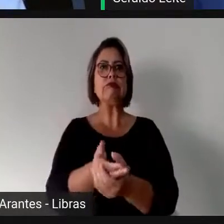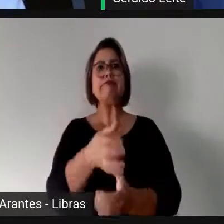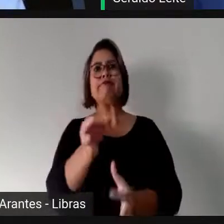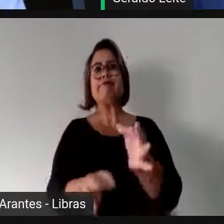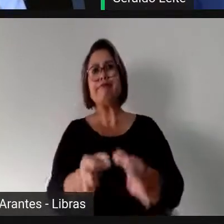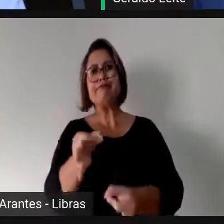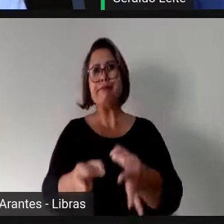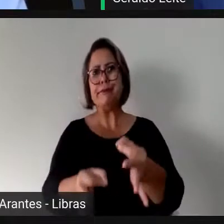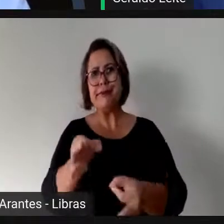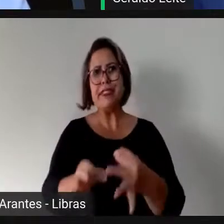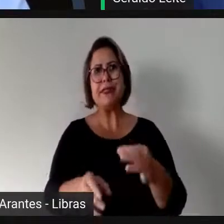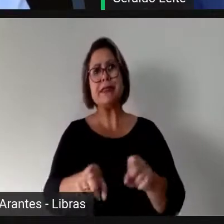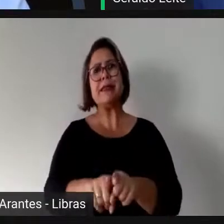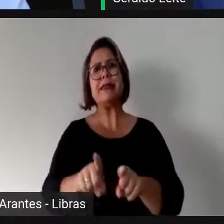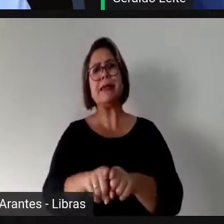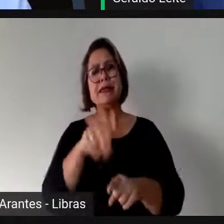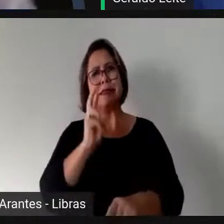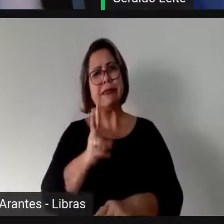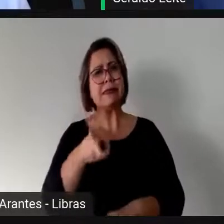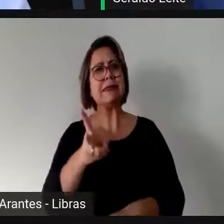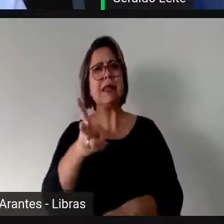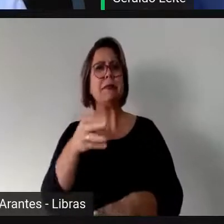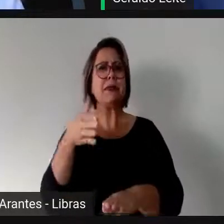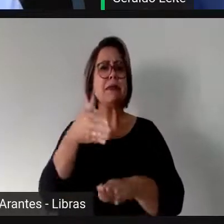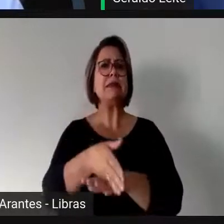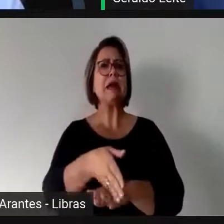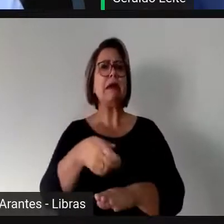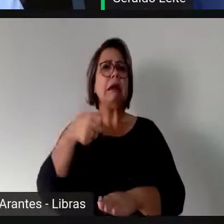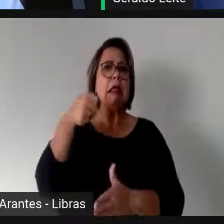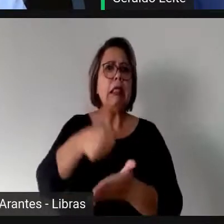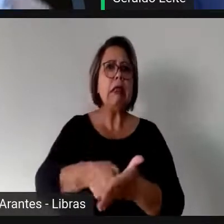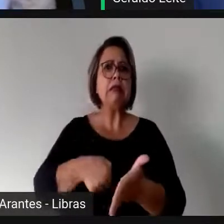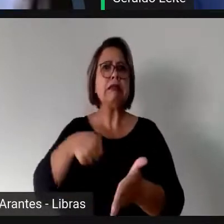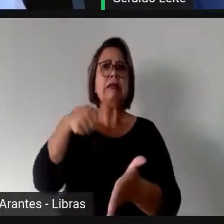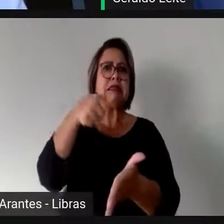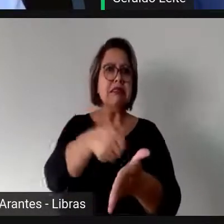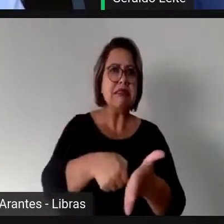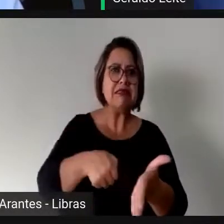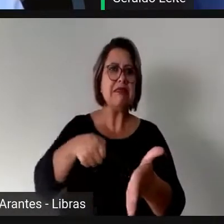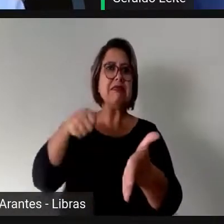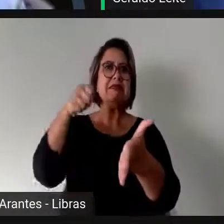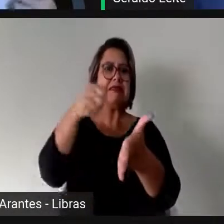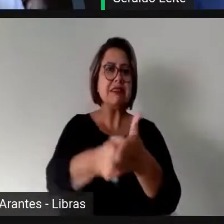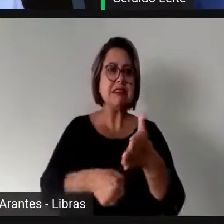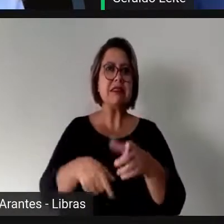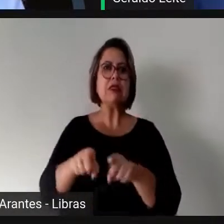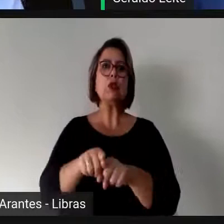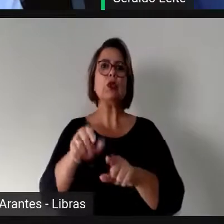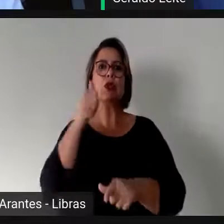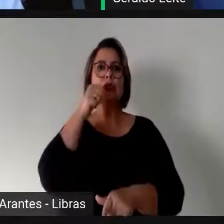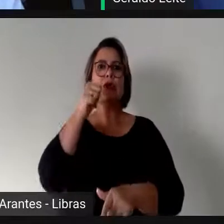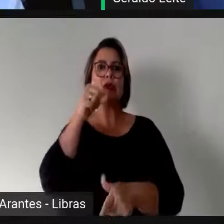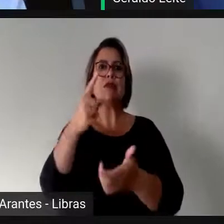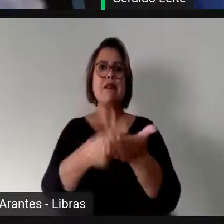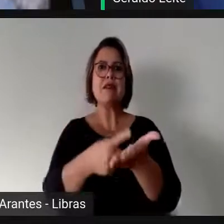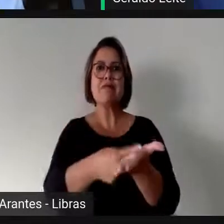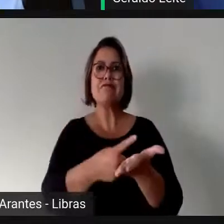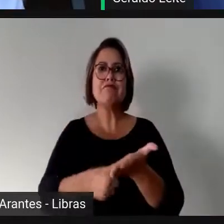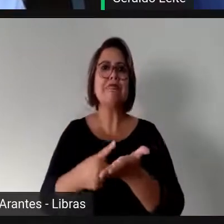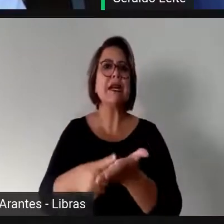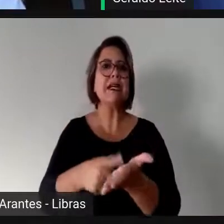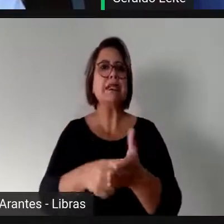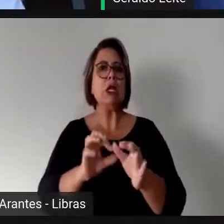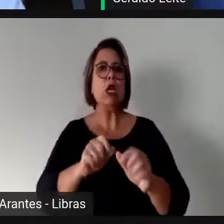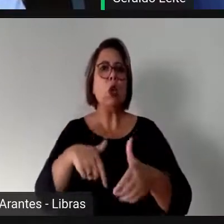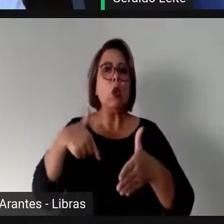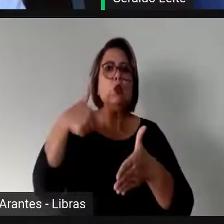ou seja, depende o tempo inteiro da participação das mulheres, da organização delas, cobrando, né, e